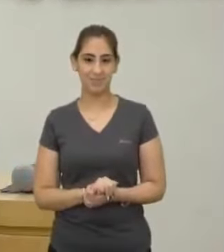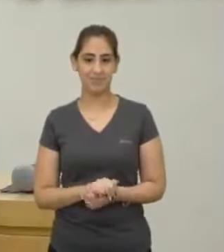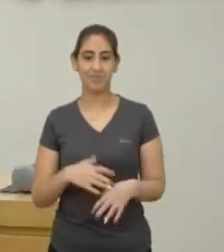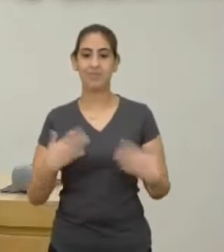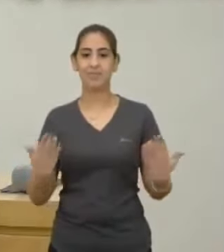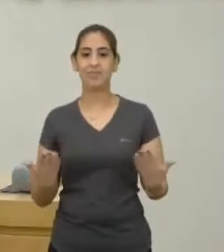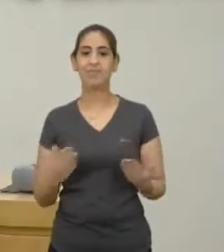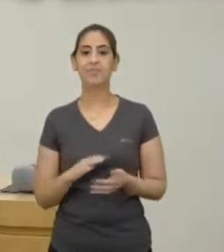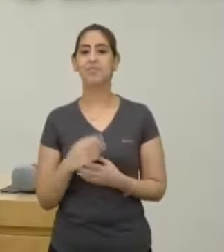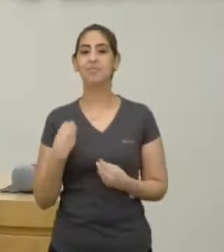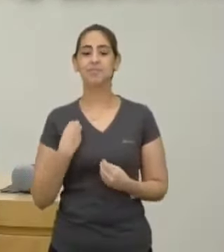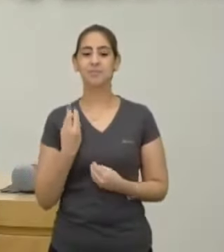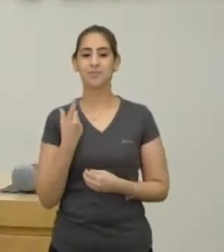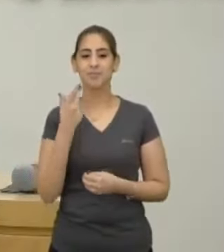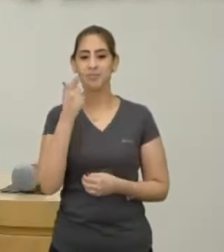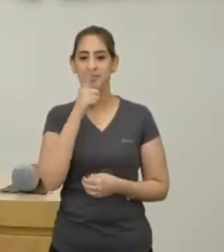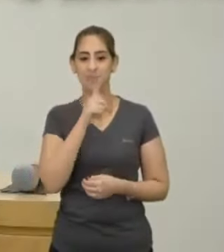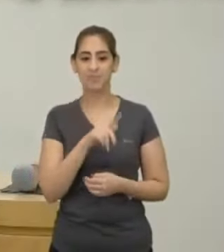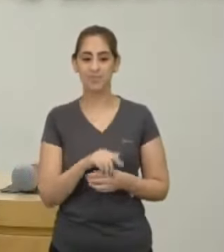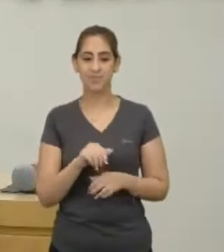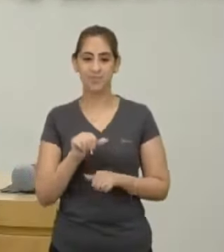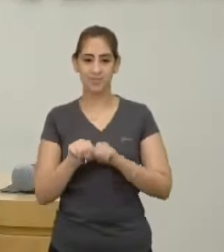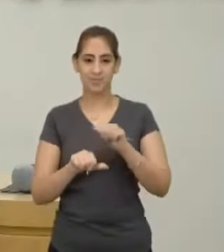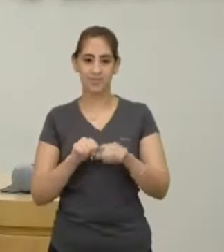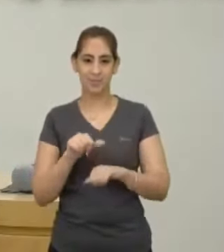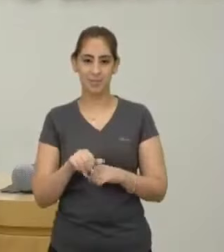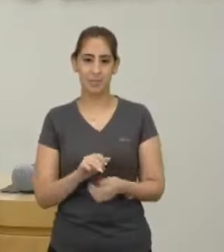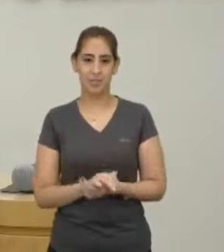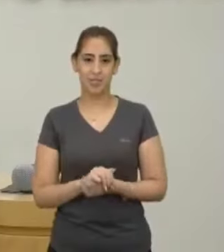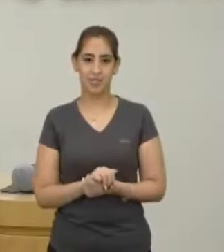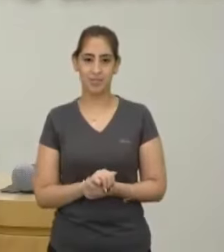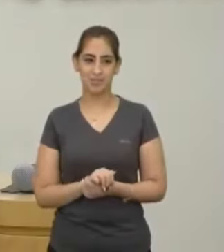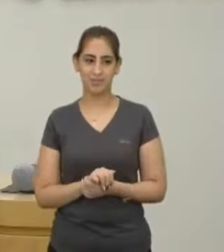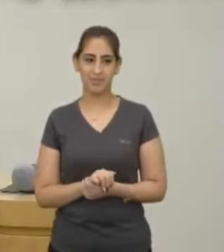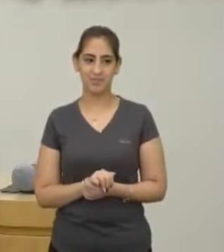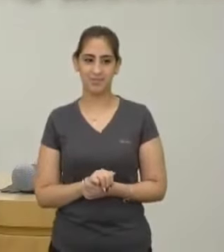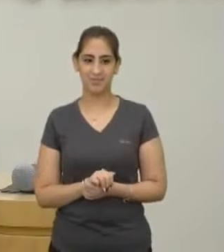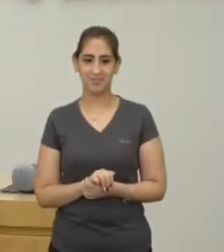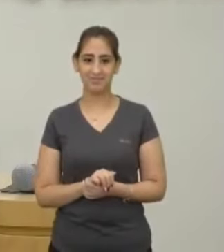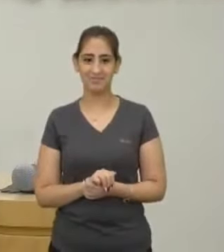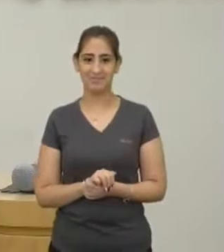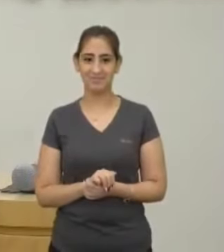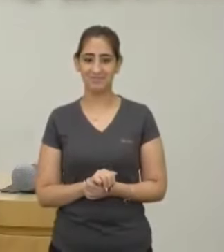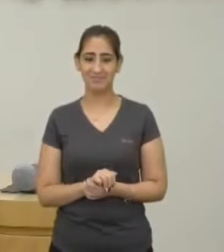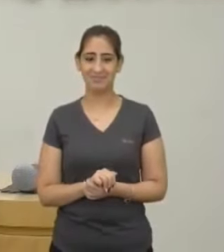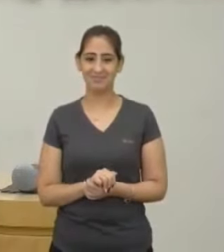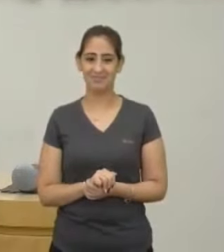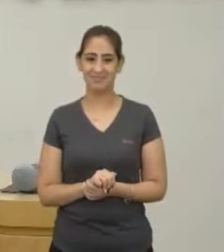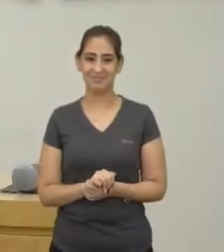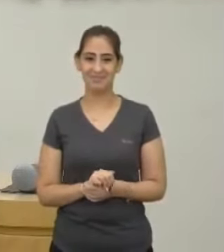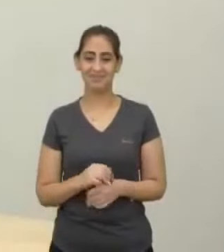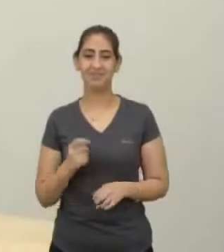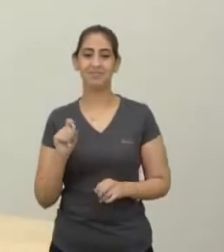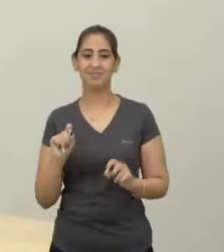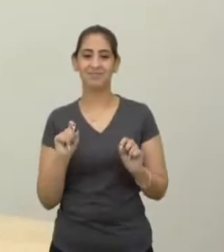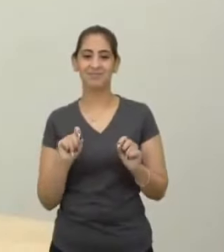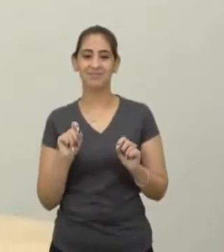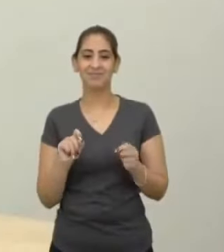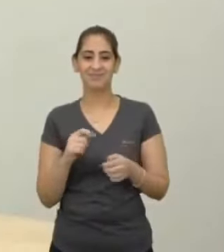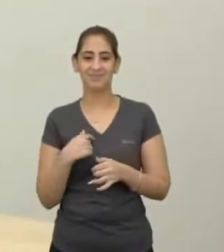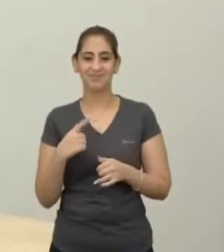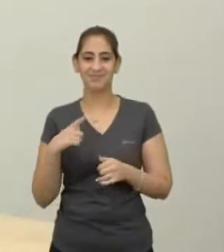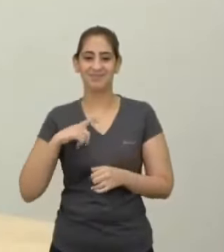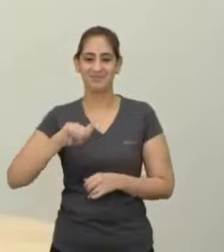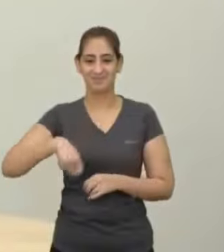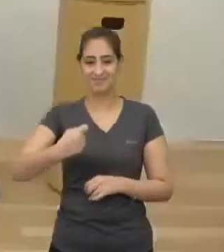Tomara que tenha a ver com guerreiro, né? Porque aí já vira substantivo, já vira tudo É, eu já me acostumei, assim, me apresento e já falo do meu sinal